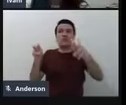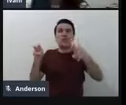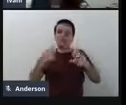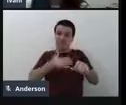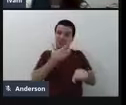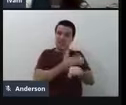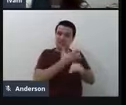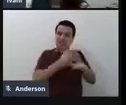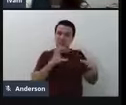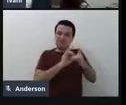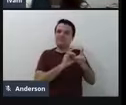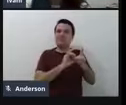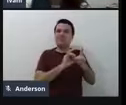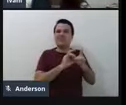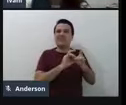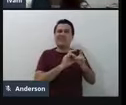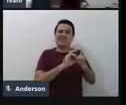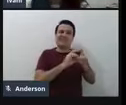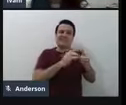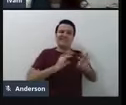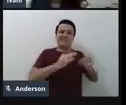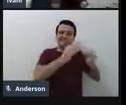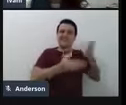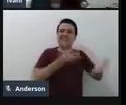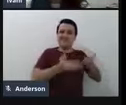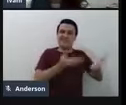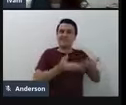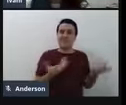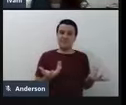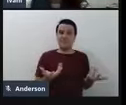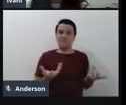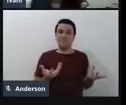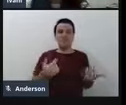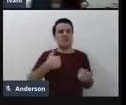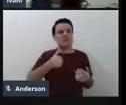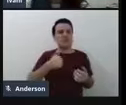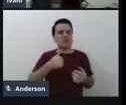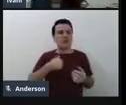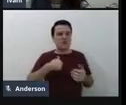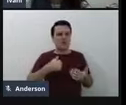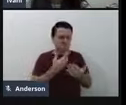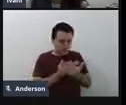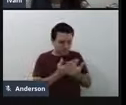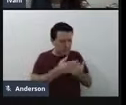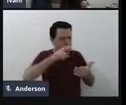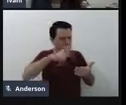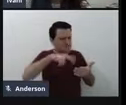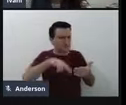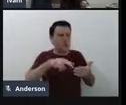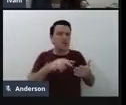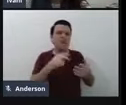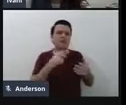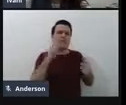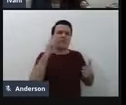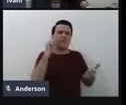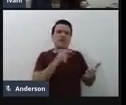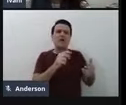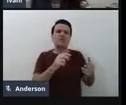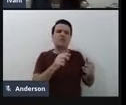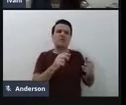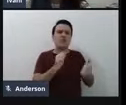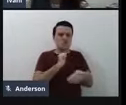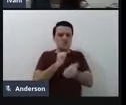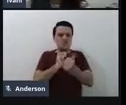disciplina de uma forma muito presente mesmo, e aí eu estava vendo sobre um jogo para alfabetizar